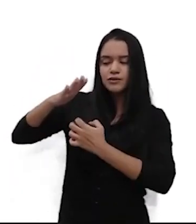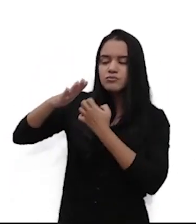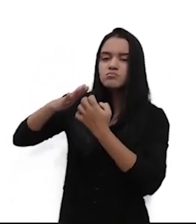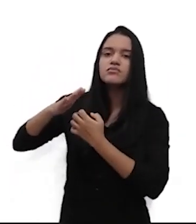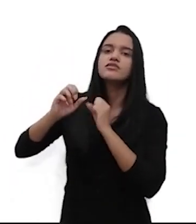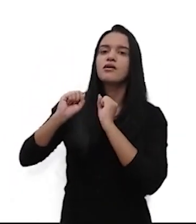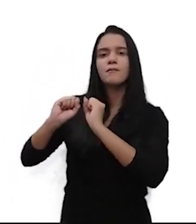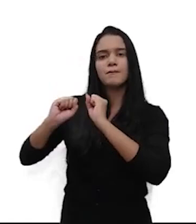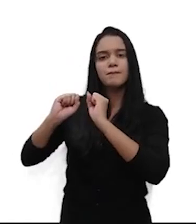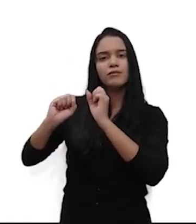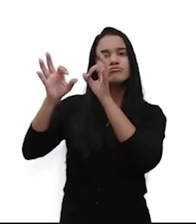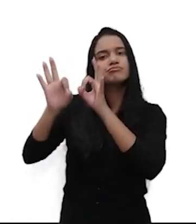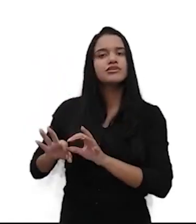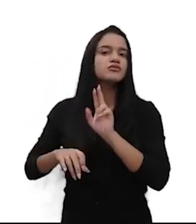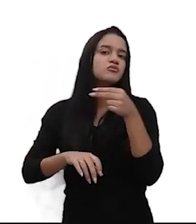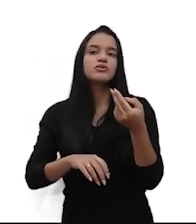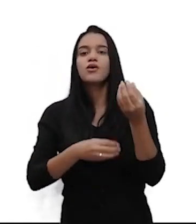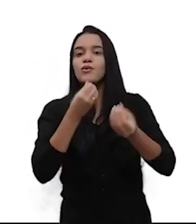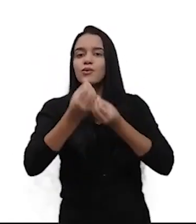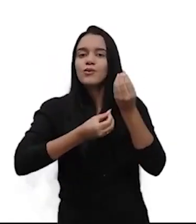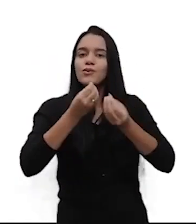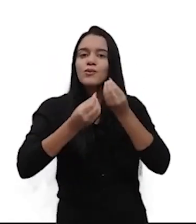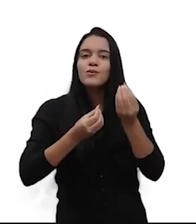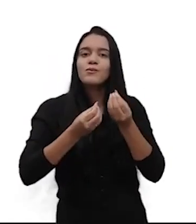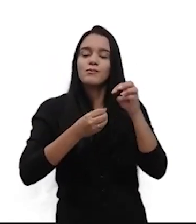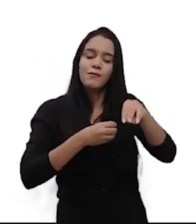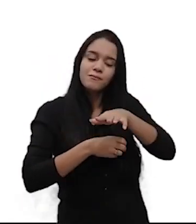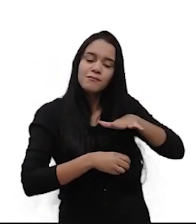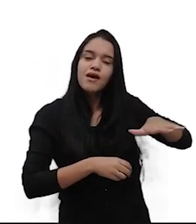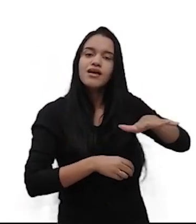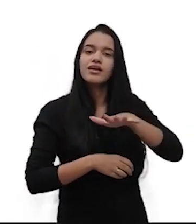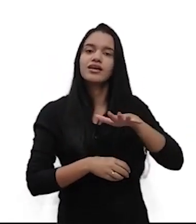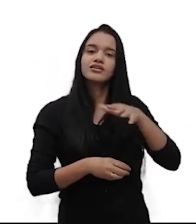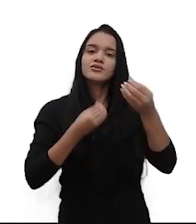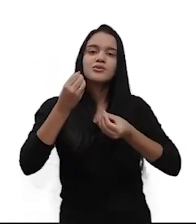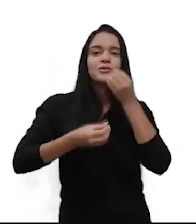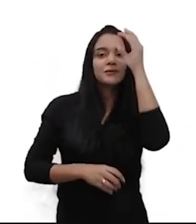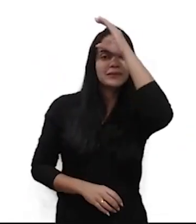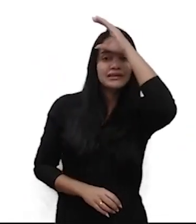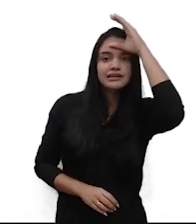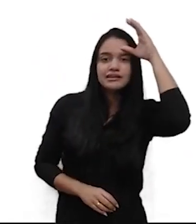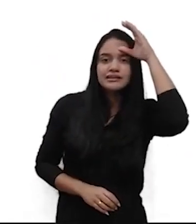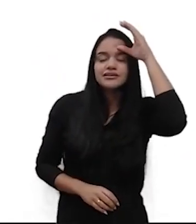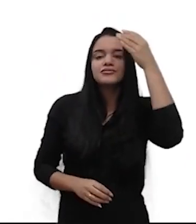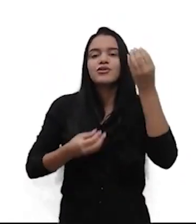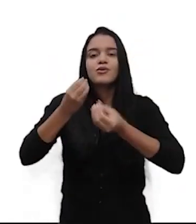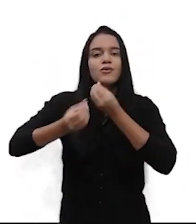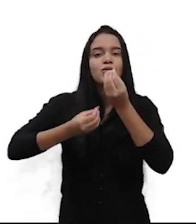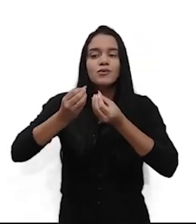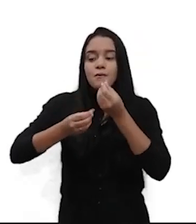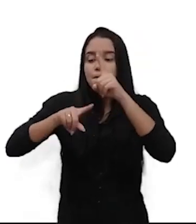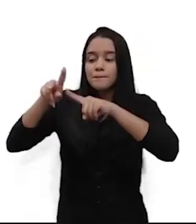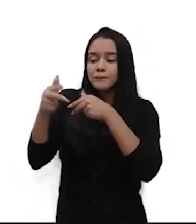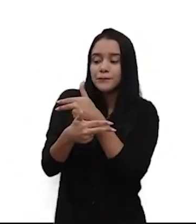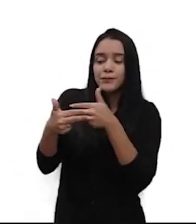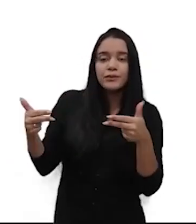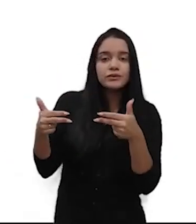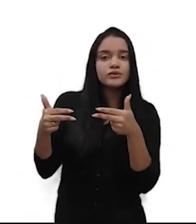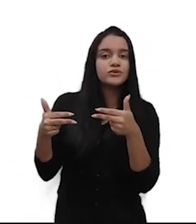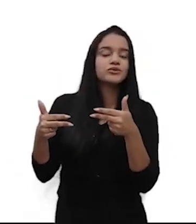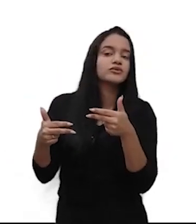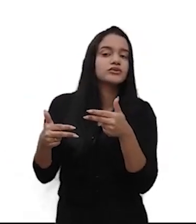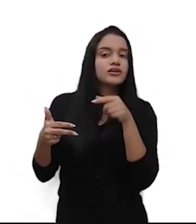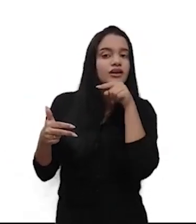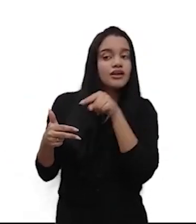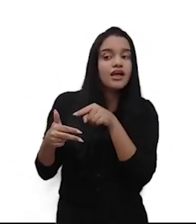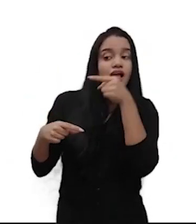eu preciso ter uma concepção de como é que o mercado atua, como é que o meu cliente se comporta, como é que aquele produto, seja o